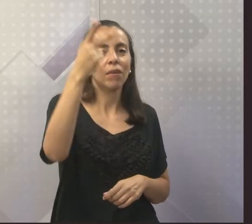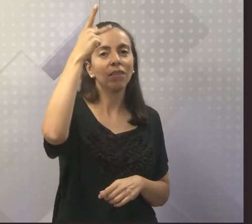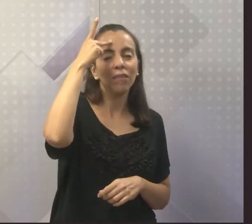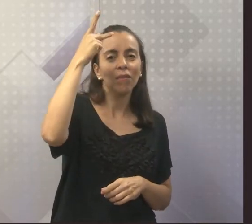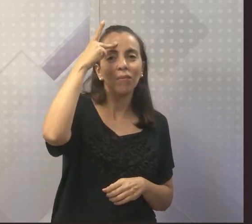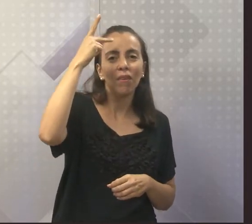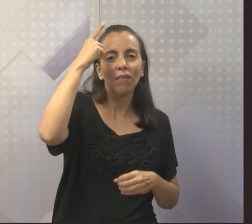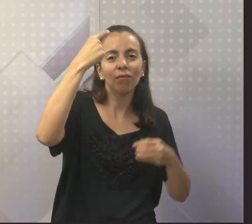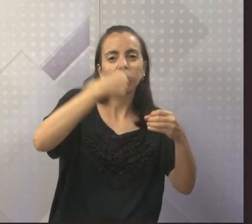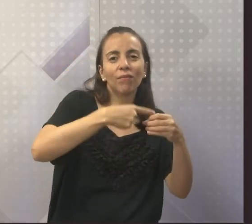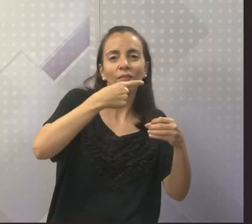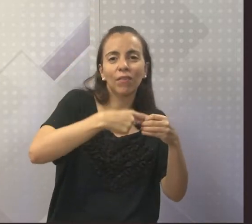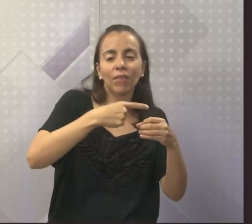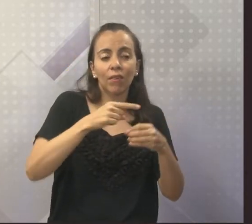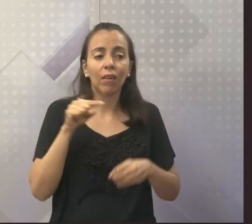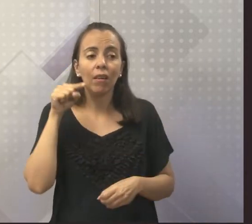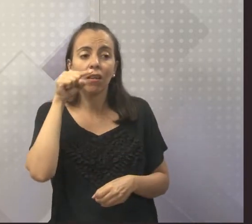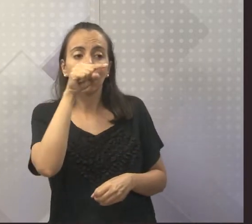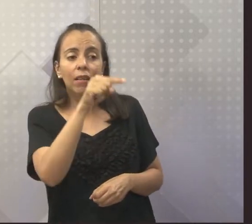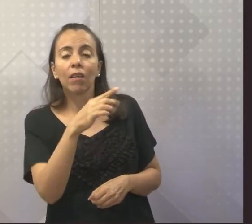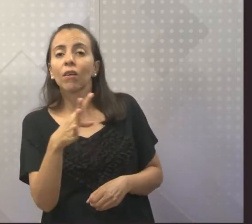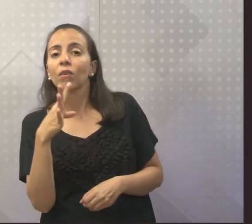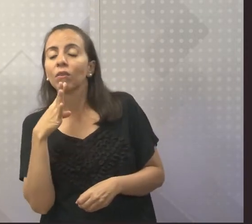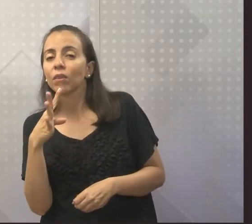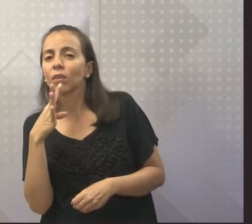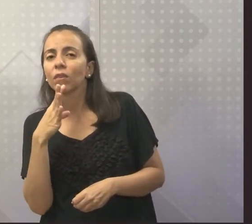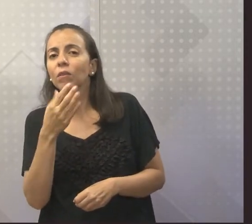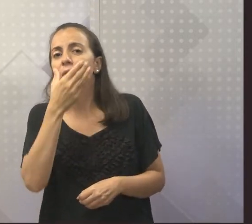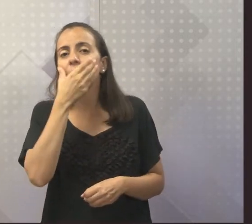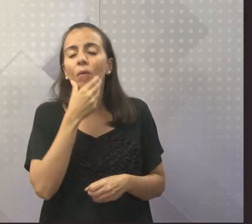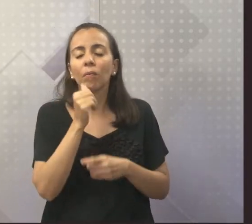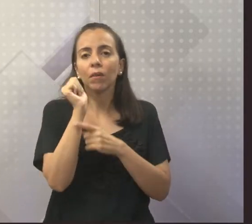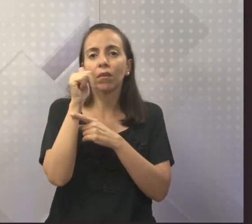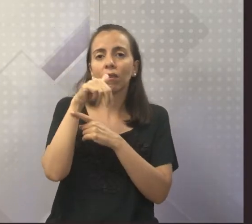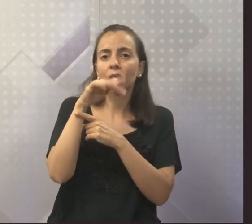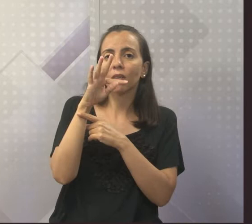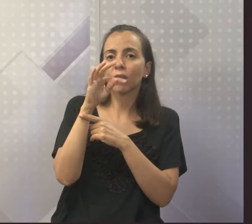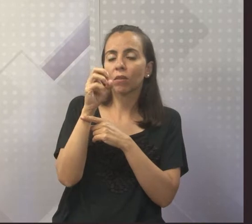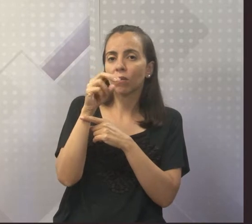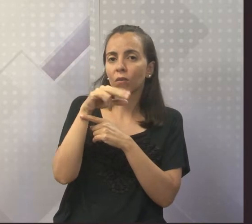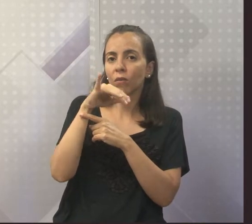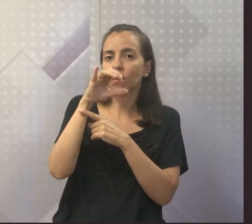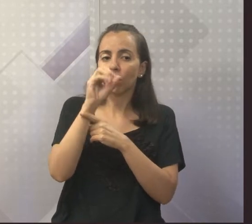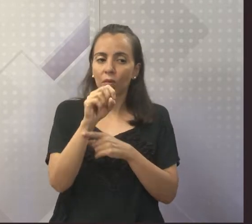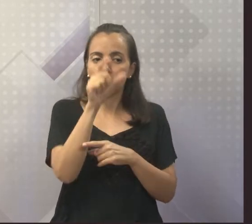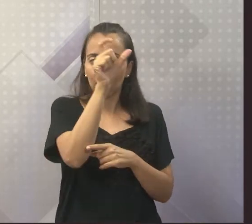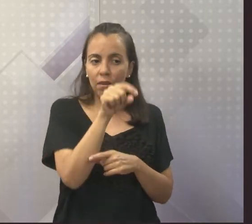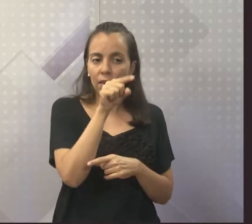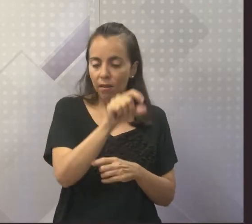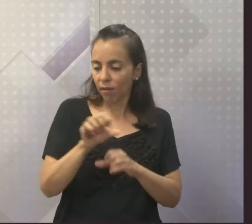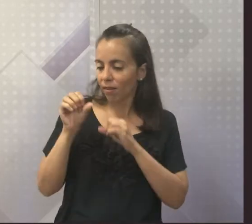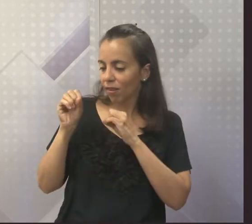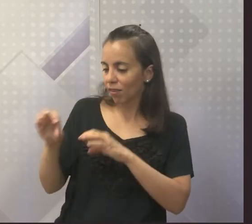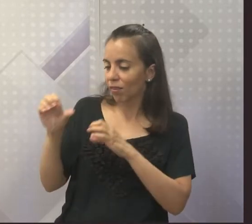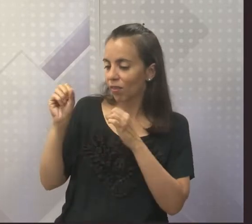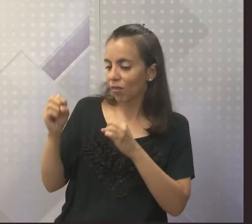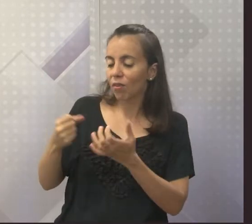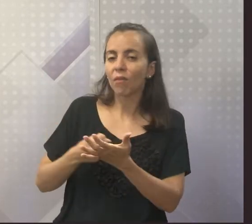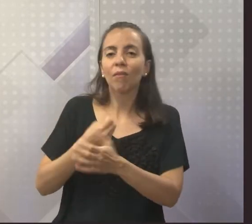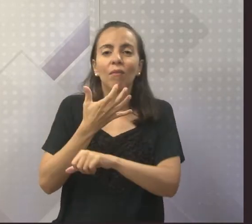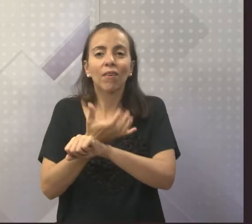Foi lá que ele conheceu o estudante Antônio Rodrigues, que passou a ensiná-lo diversas matérias. Olha só o que aconteceu.